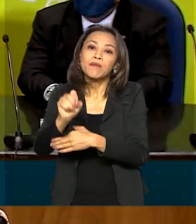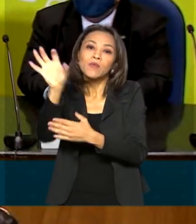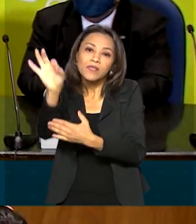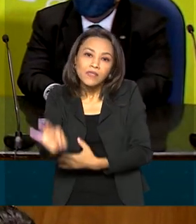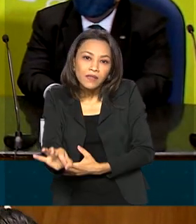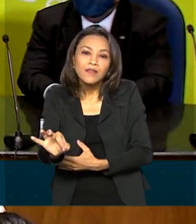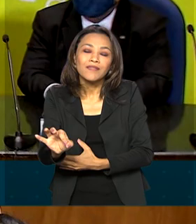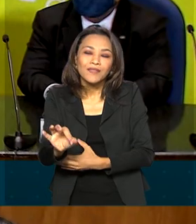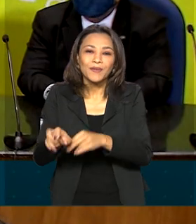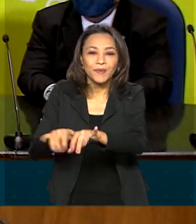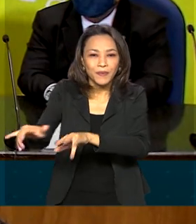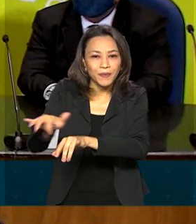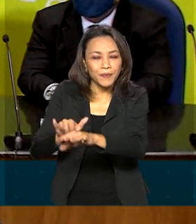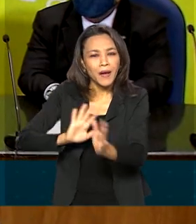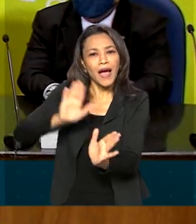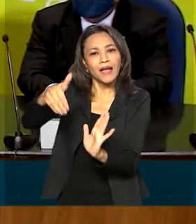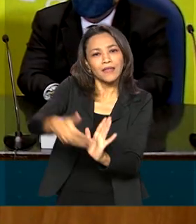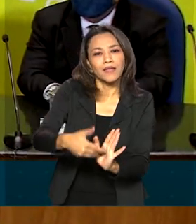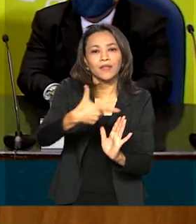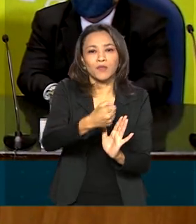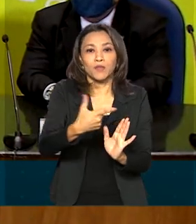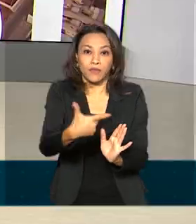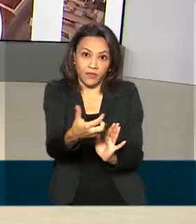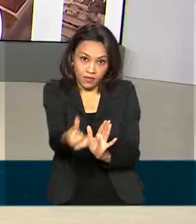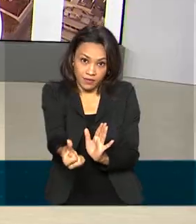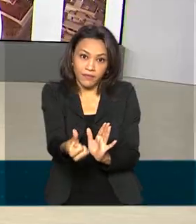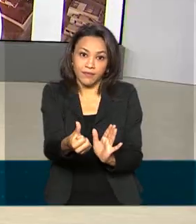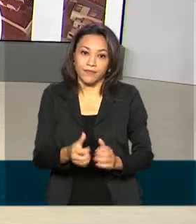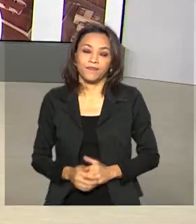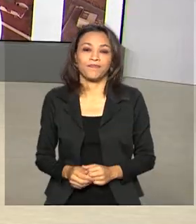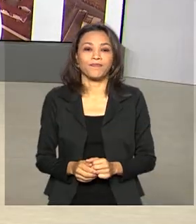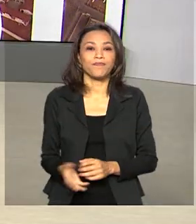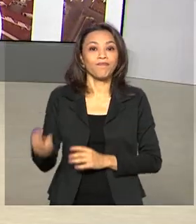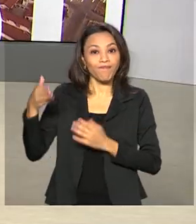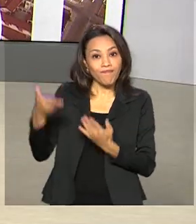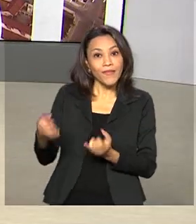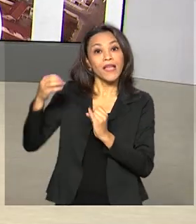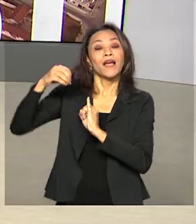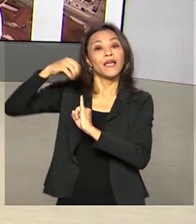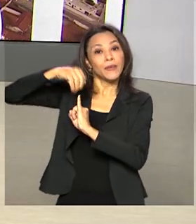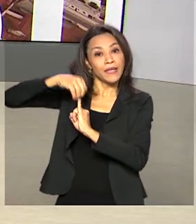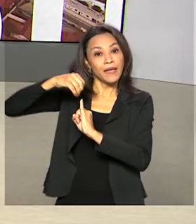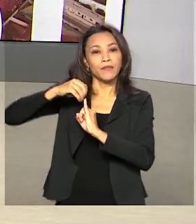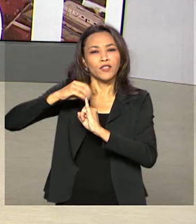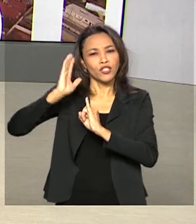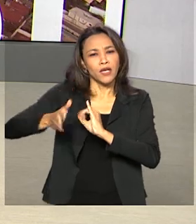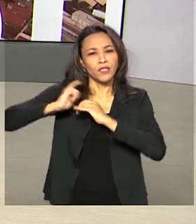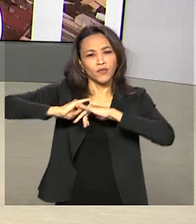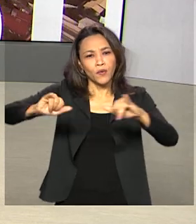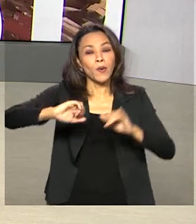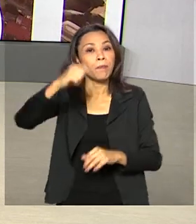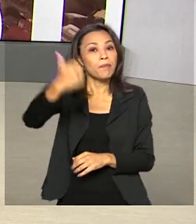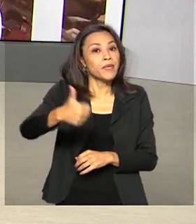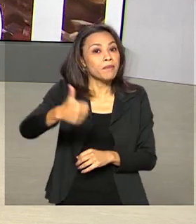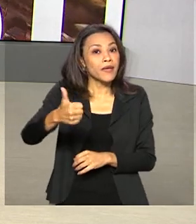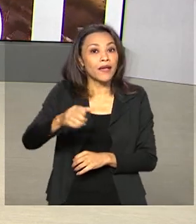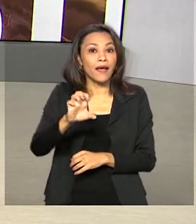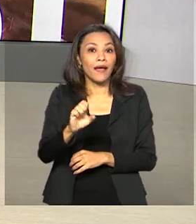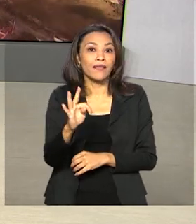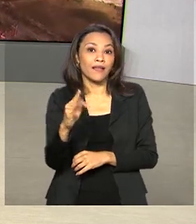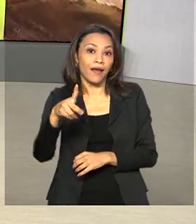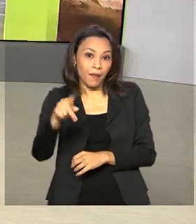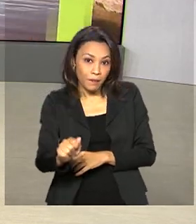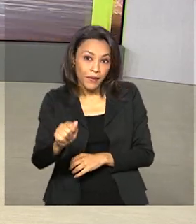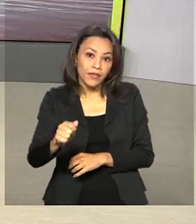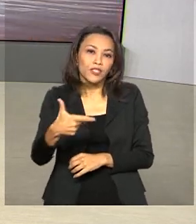digitais até 2026. E o Inep divulgou a primeira etapa do Censo Escolar da Educação Básica